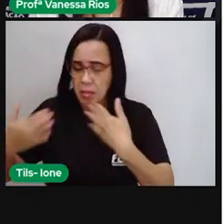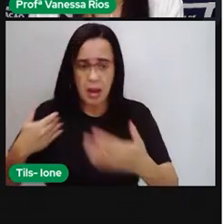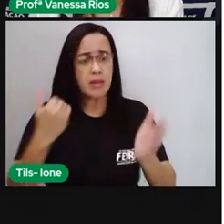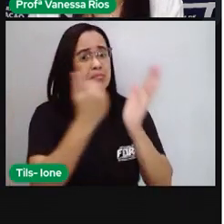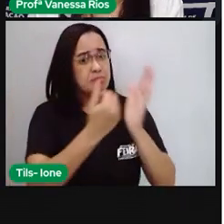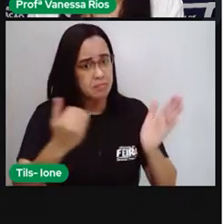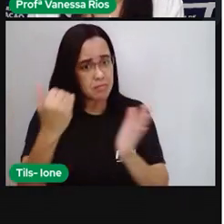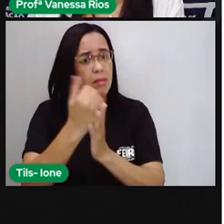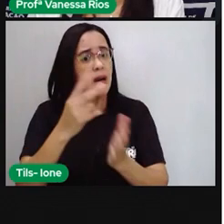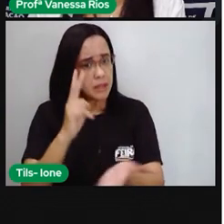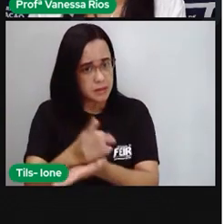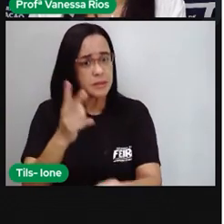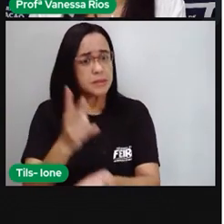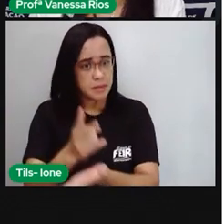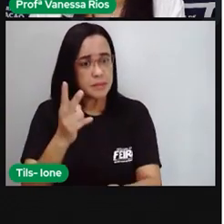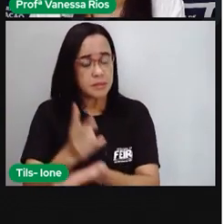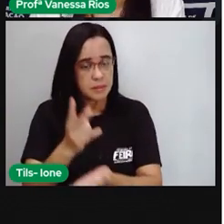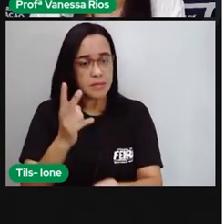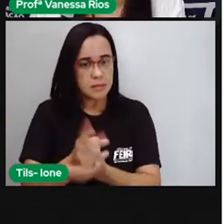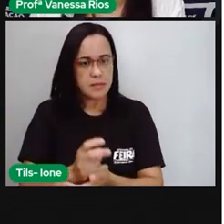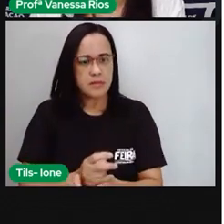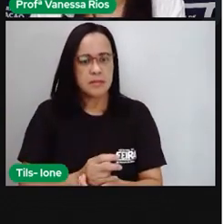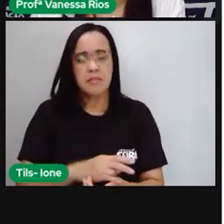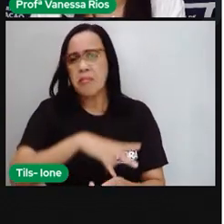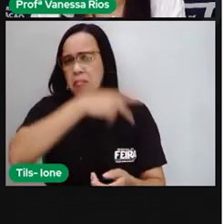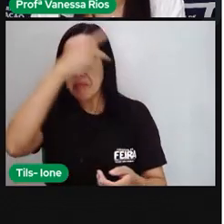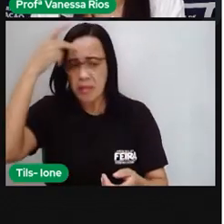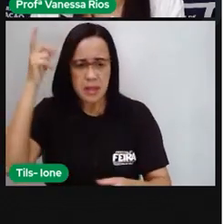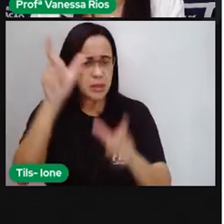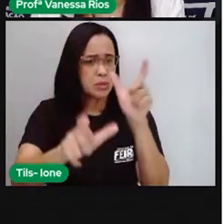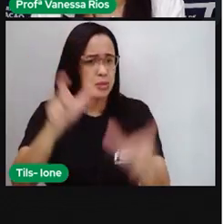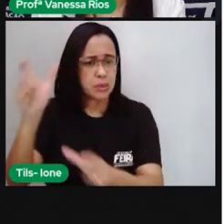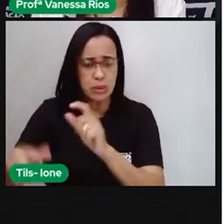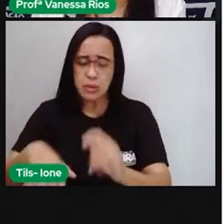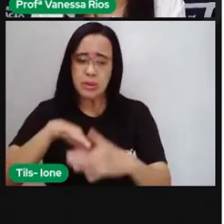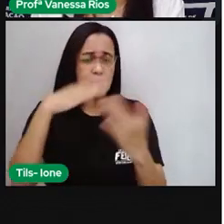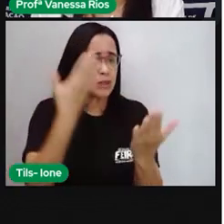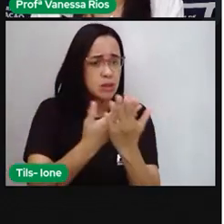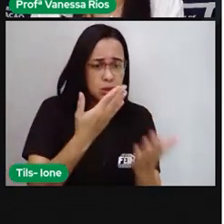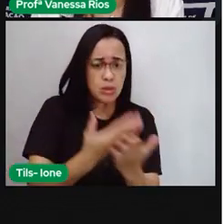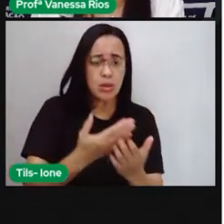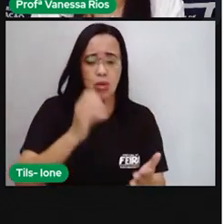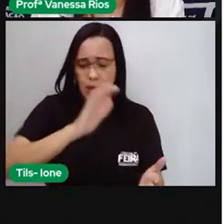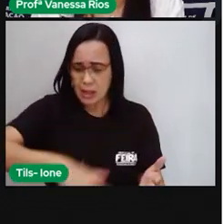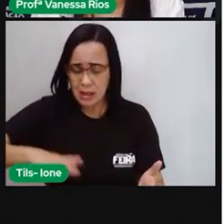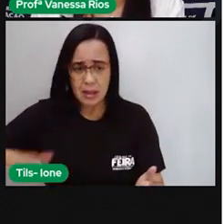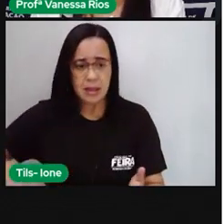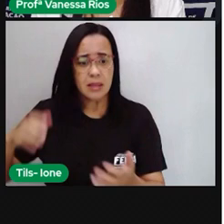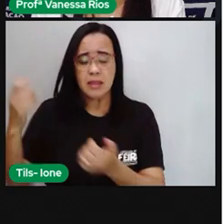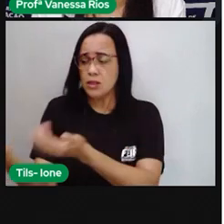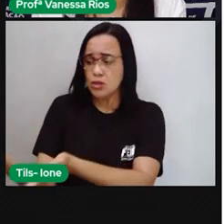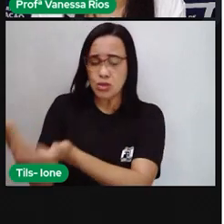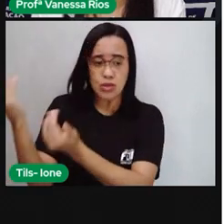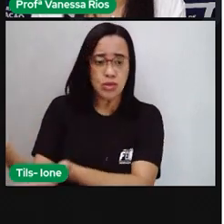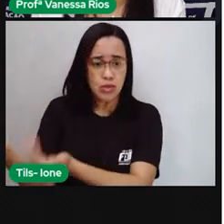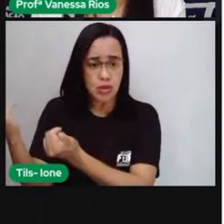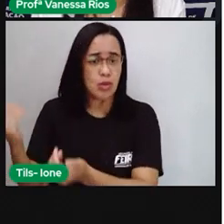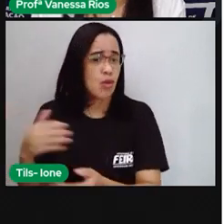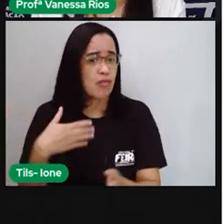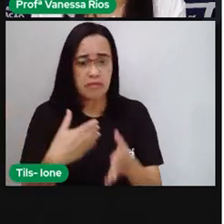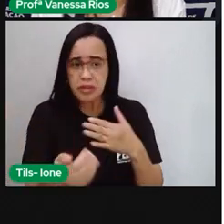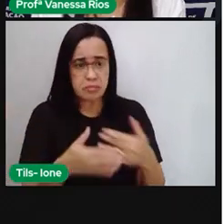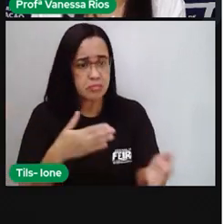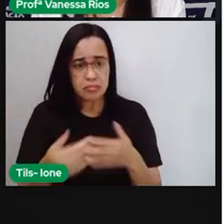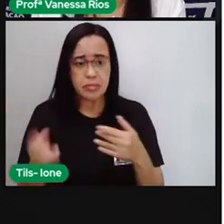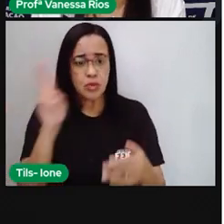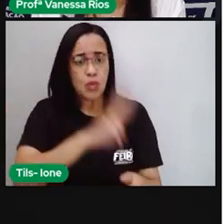discutido por pessoas na escola, por estudantes, por crianças, por jovens, né? Cada um utilizando aí